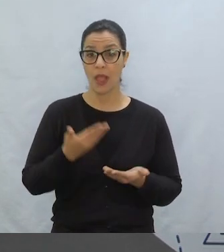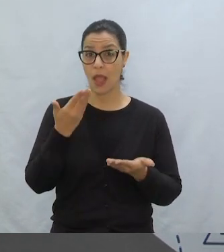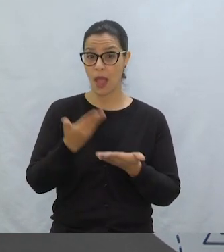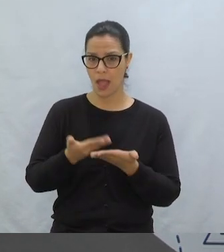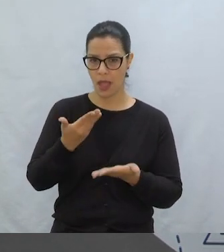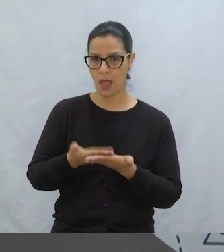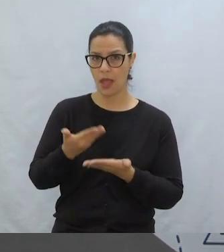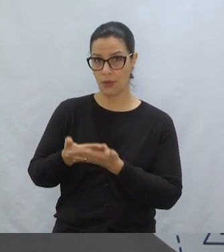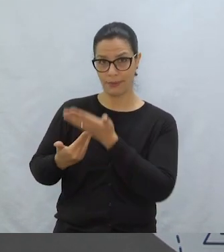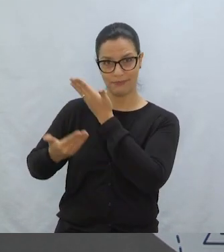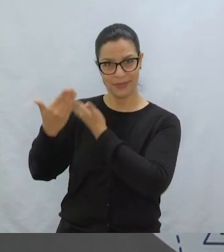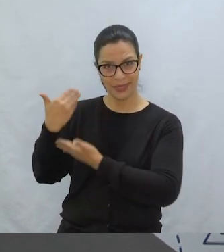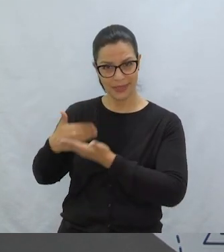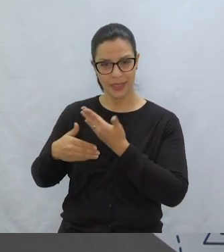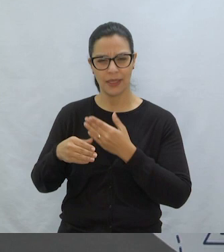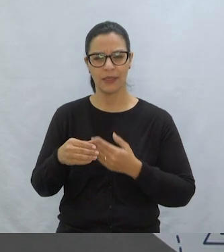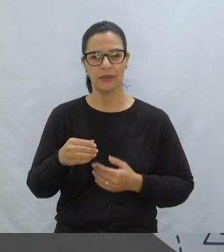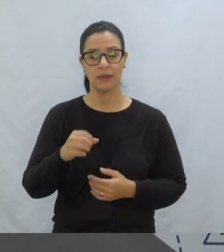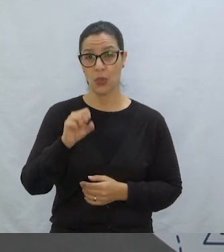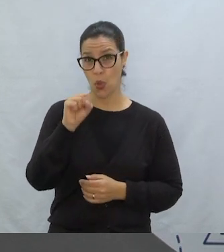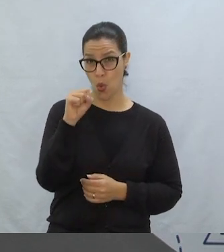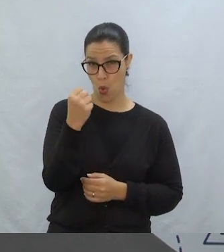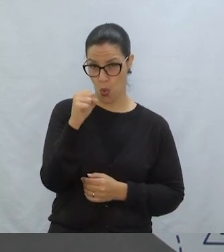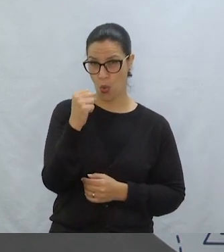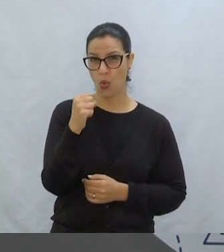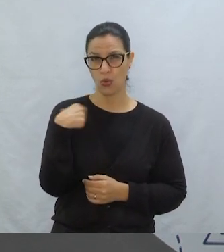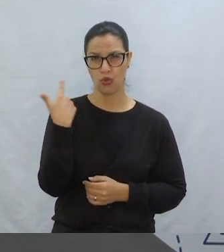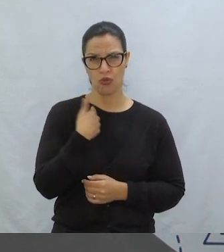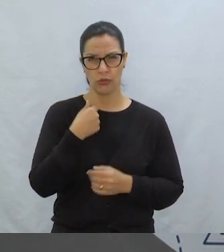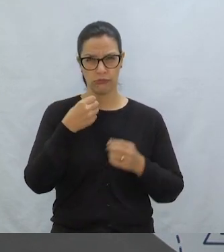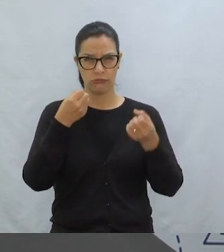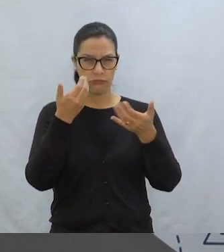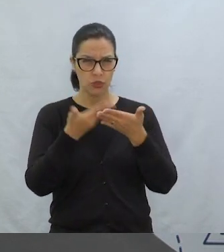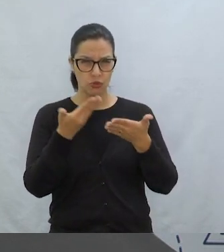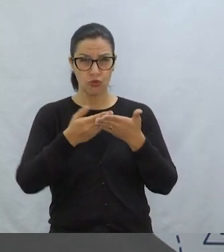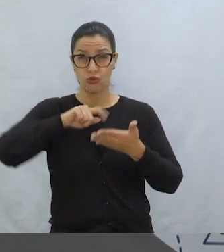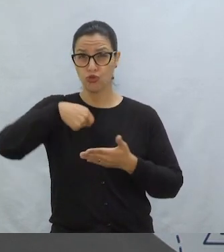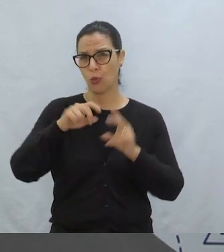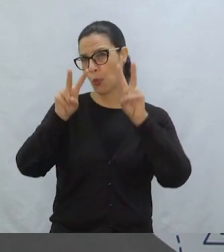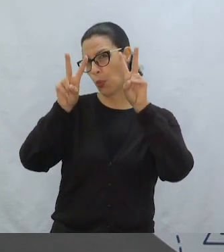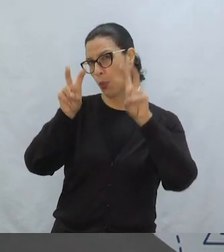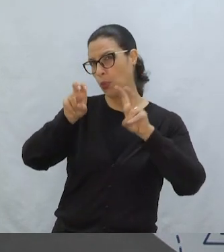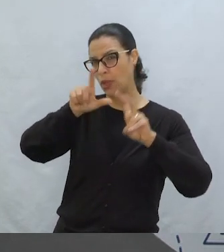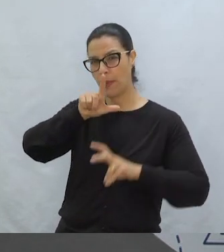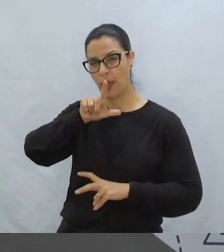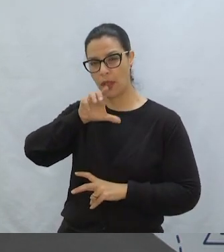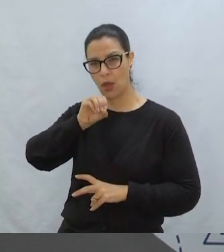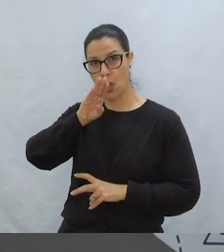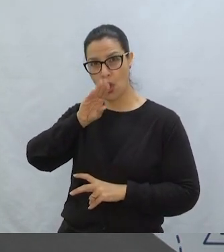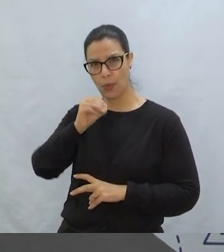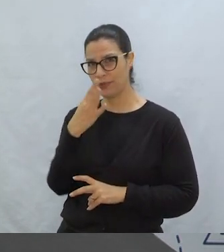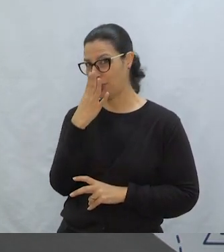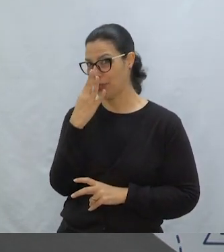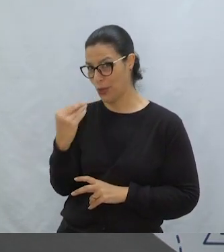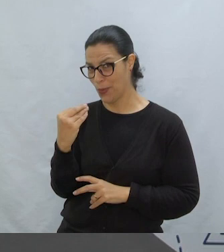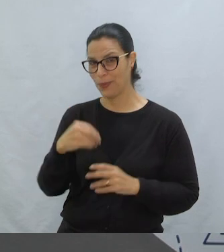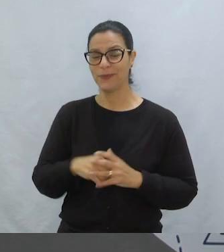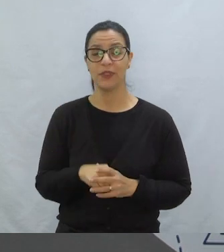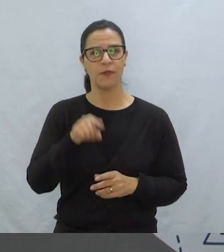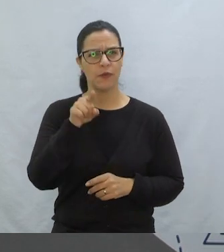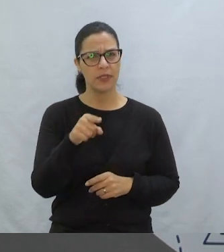Na aula anterior, foi na aula 8, em a gente tratou de lobo, você